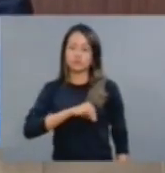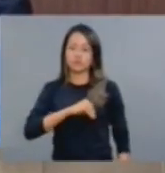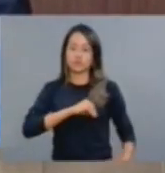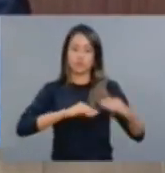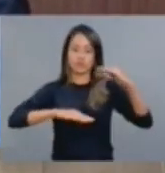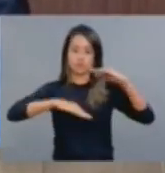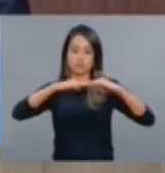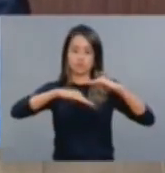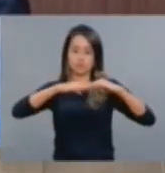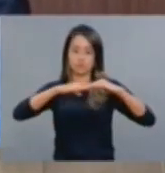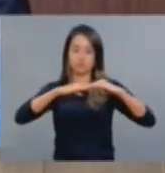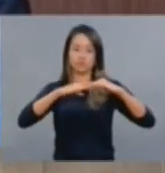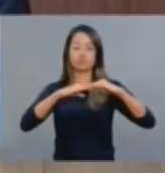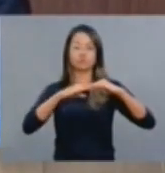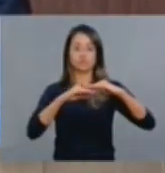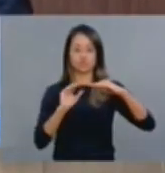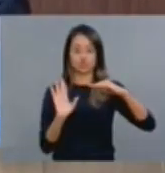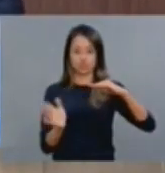Estado do Ceará.